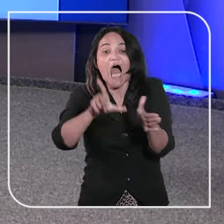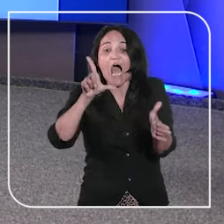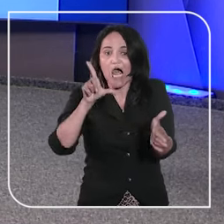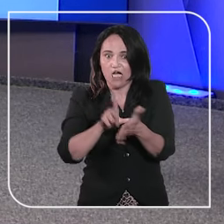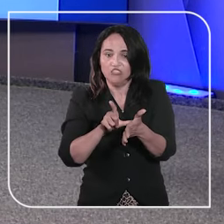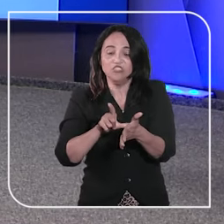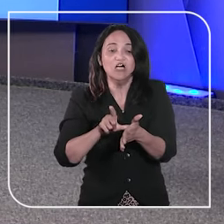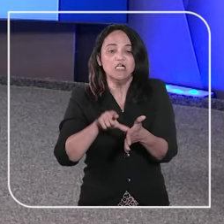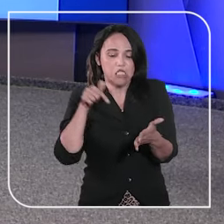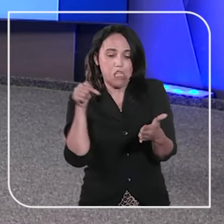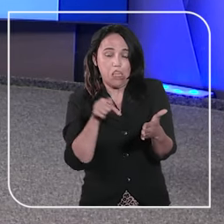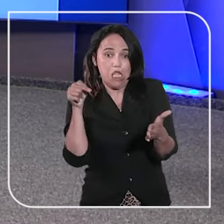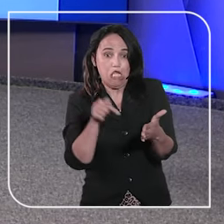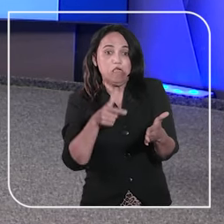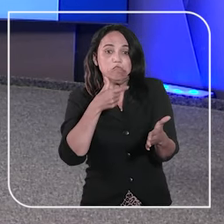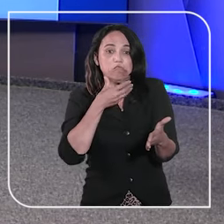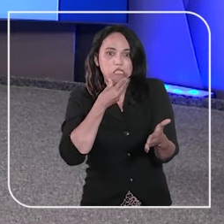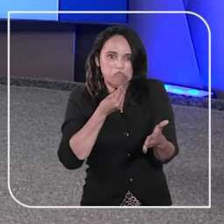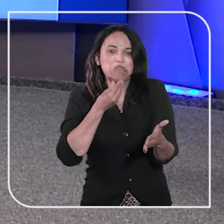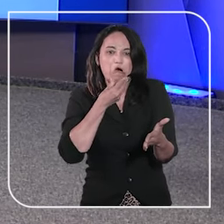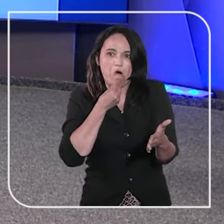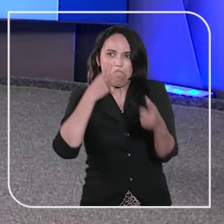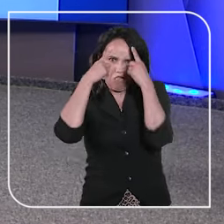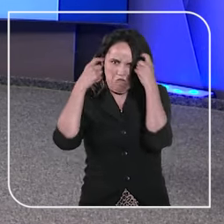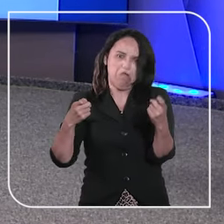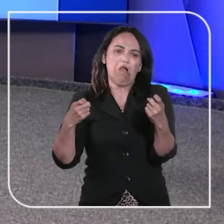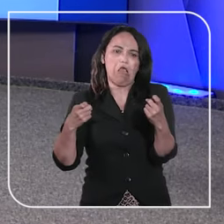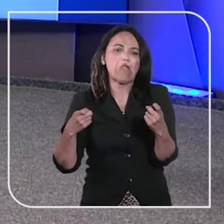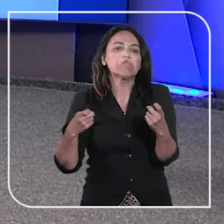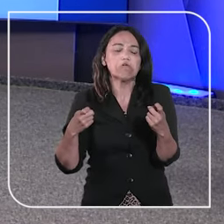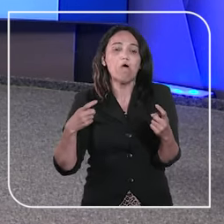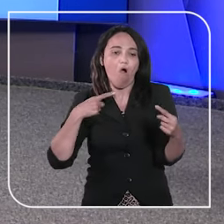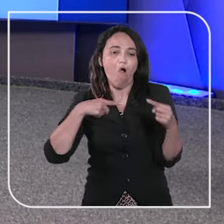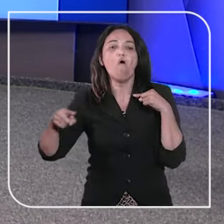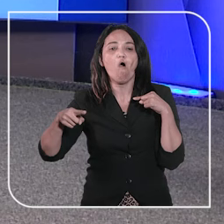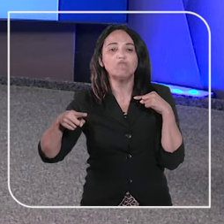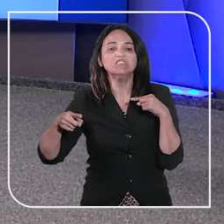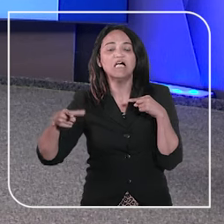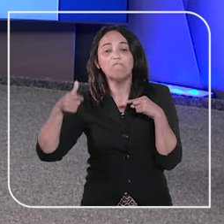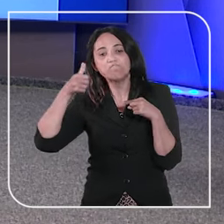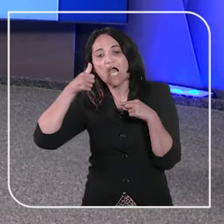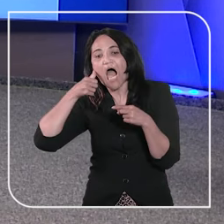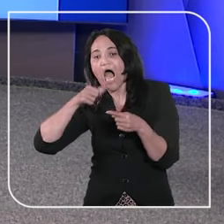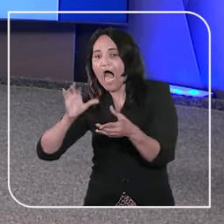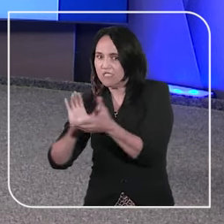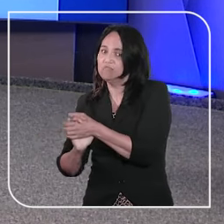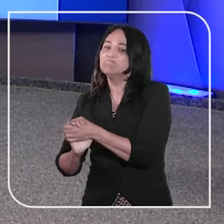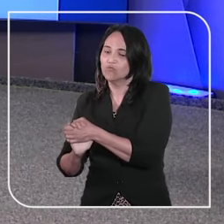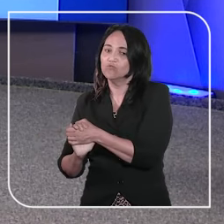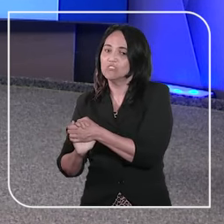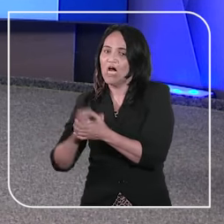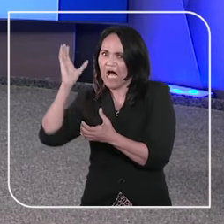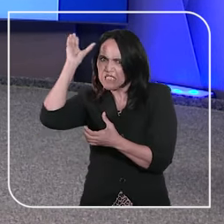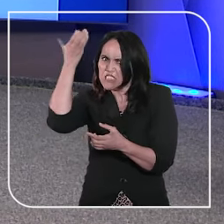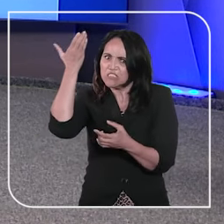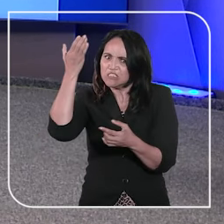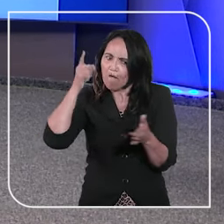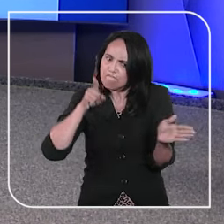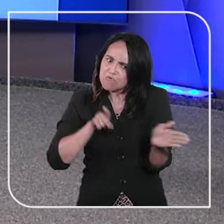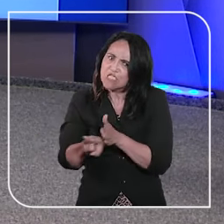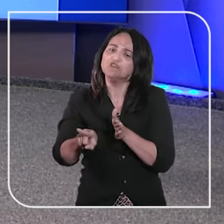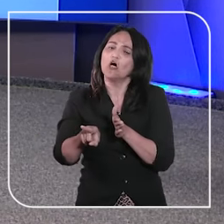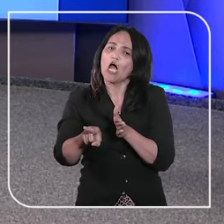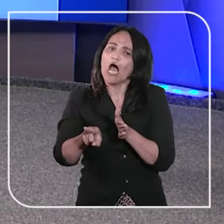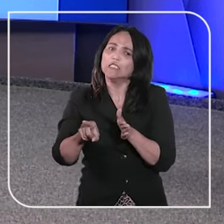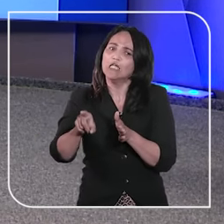de um homem envolvido em vários atos de violência contra a companheira. Lembrando que a decisão questionada